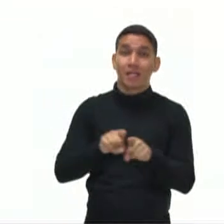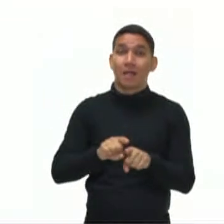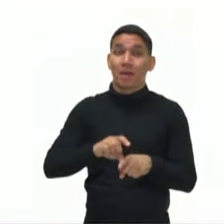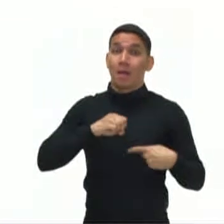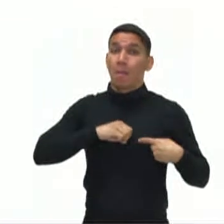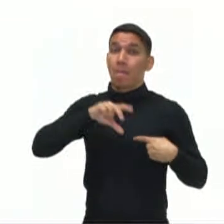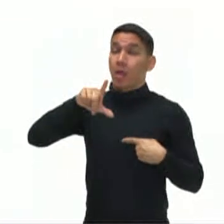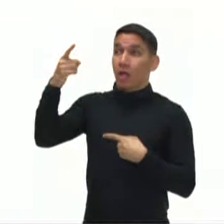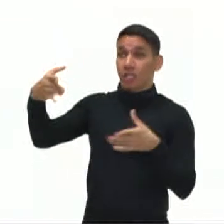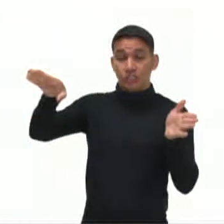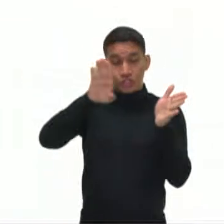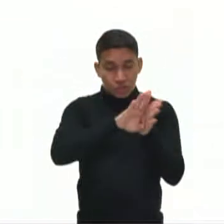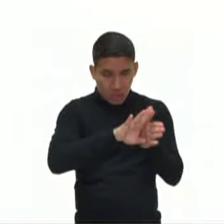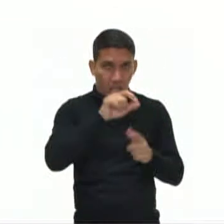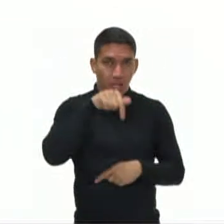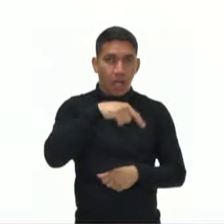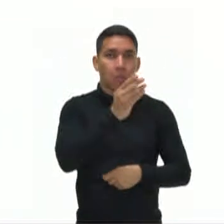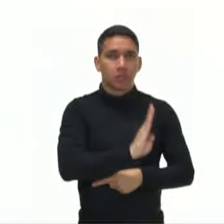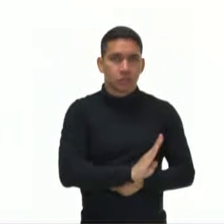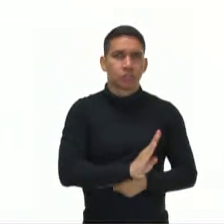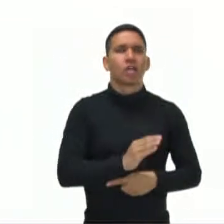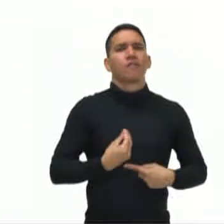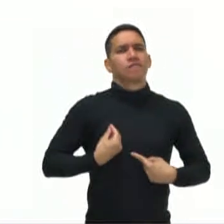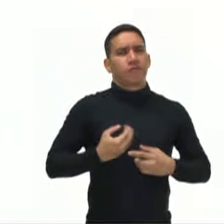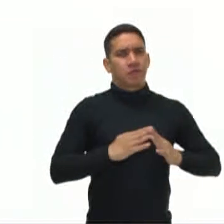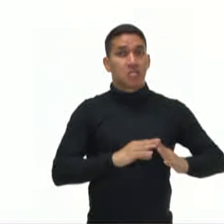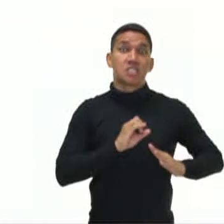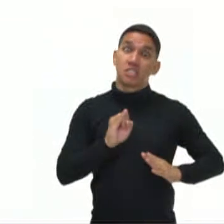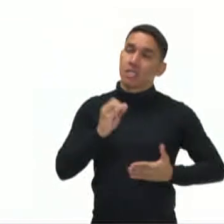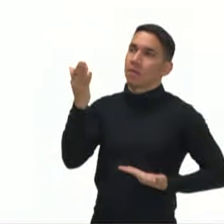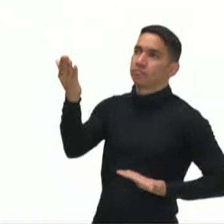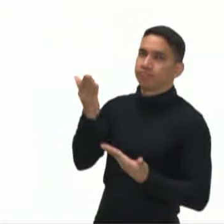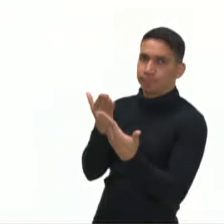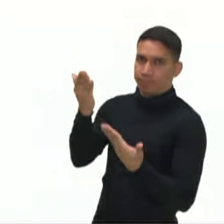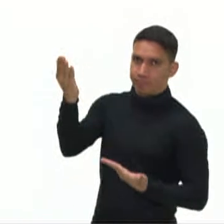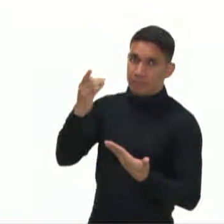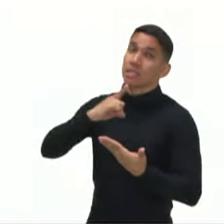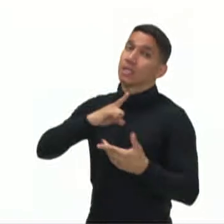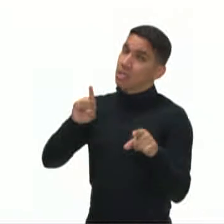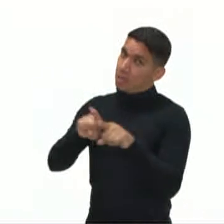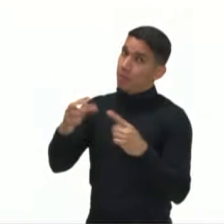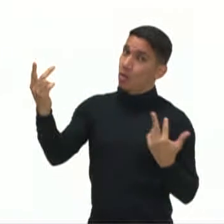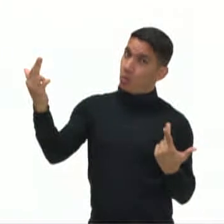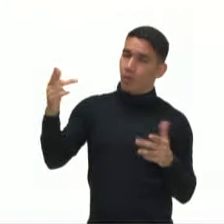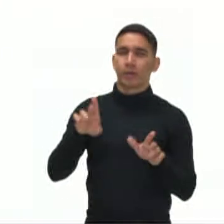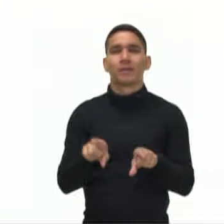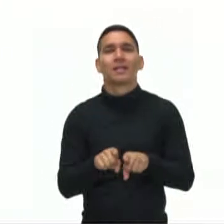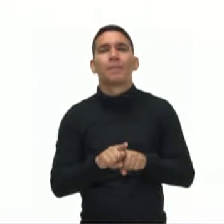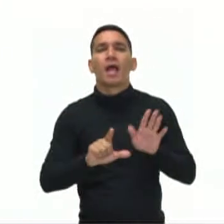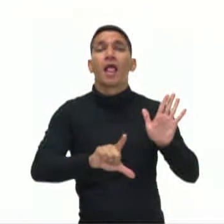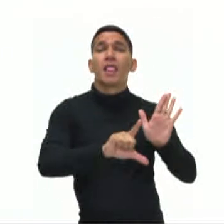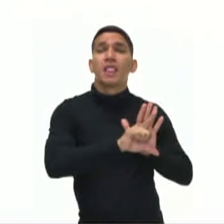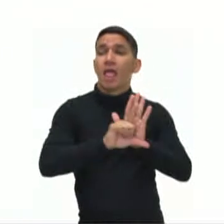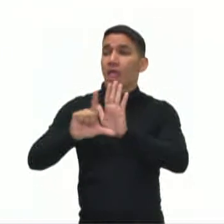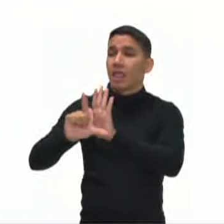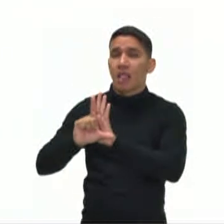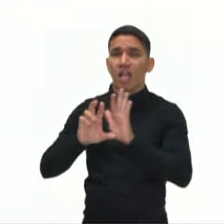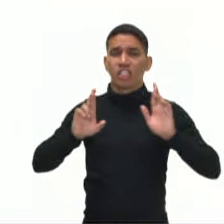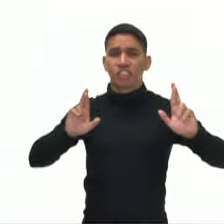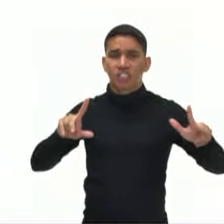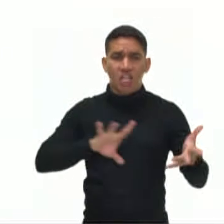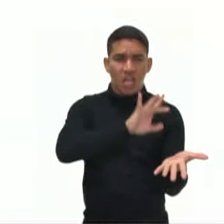houver reciprocidade de Portugal. E a lei não estabelece distinção, né? Entre brasileiros natos e